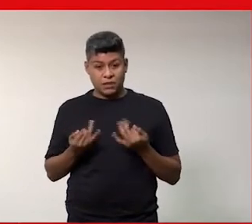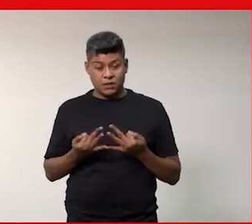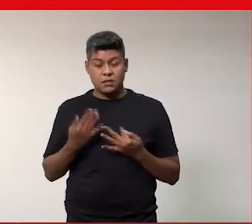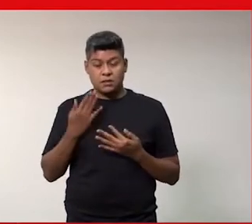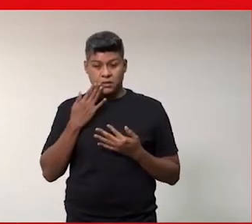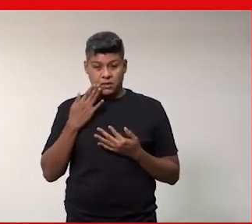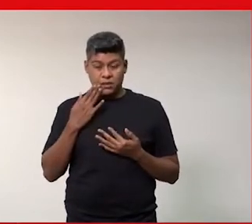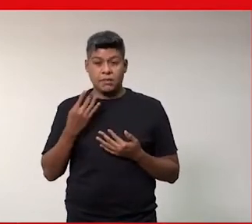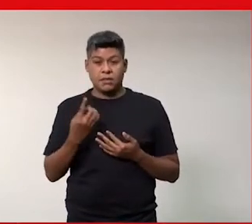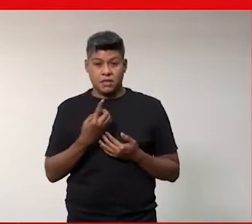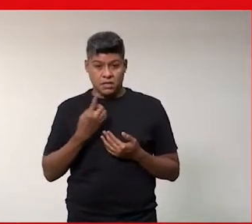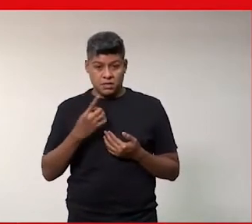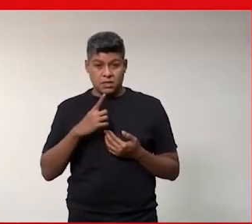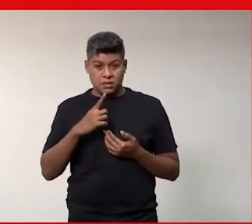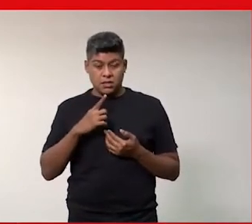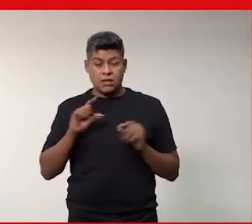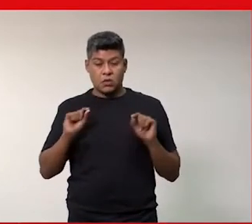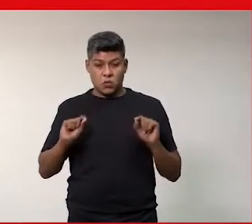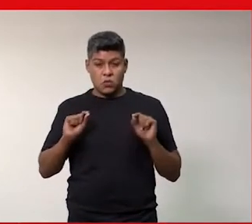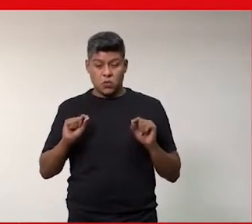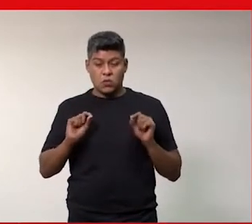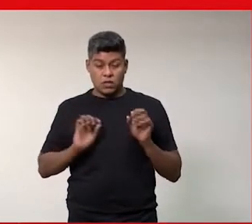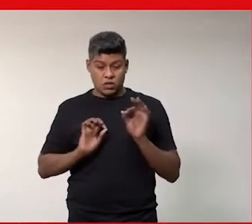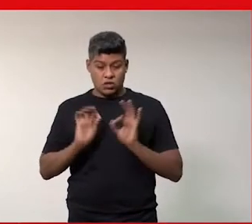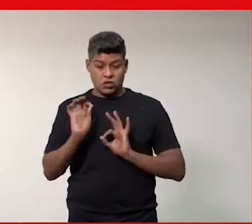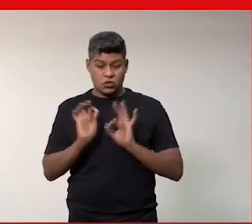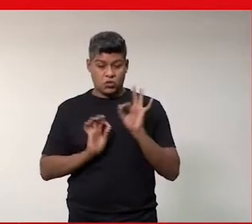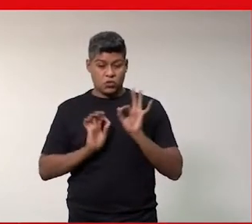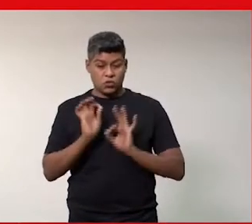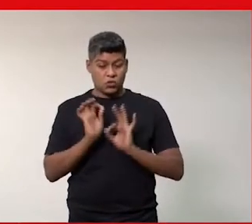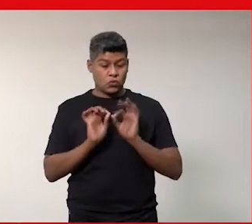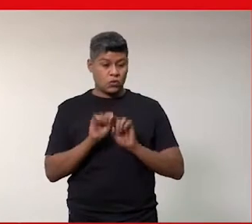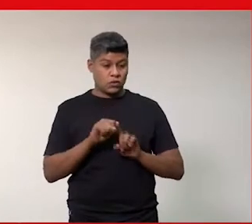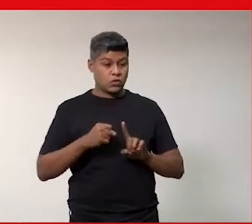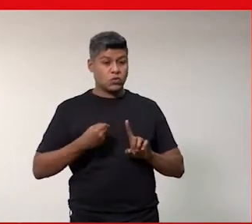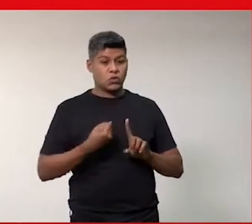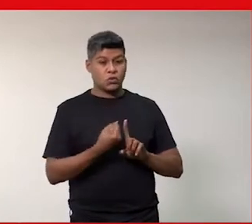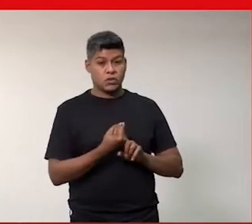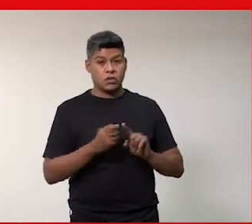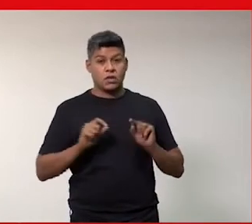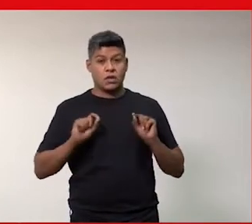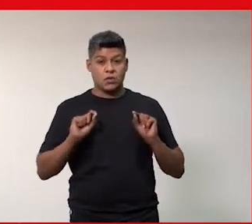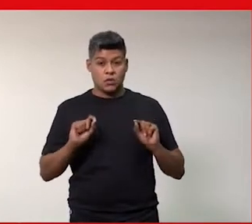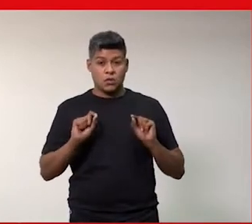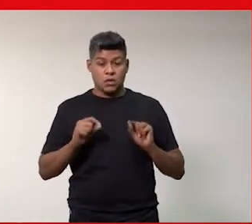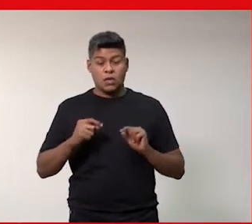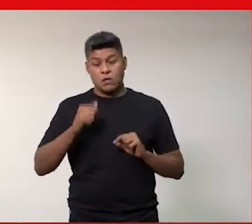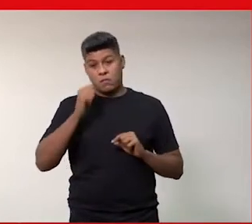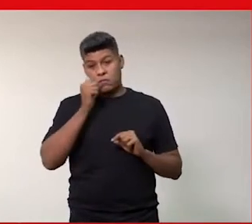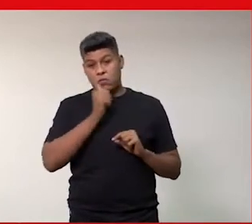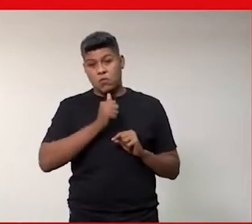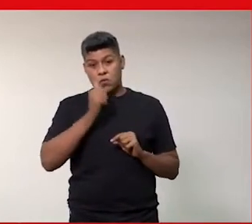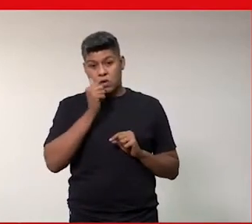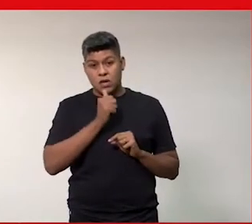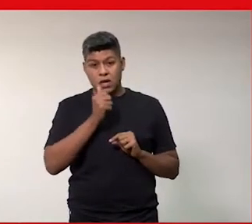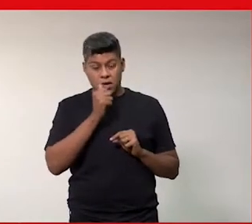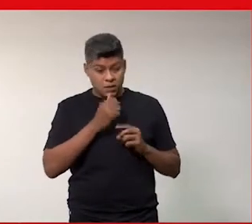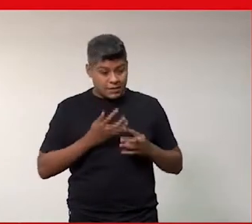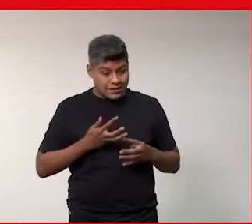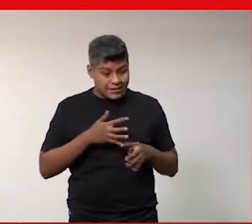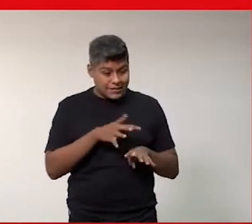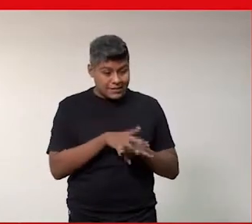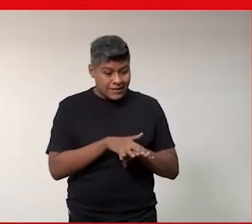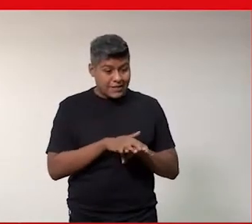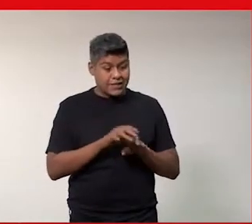sabe que a gente tem nessa estrutura de sociedade, a gente, as mulheres estão inseridas nesse